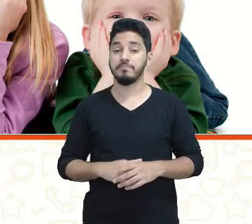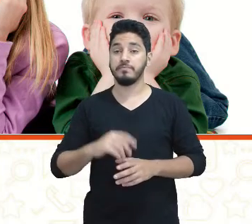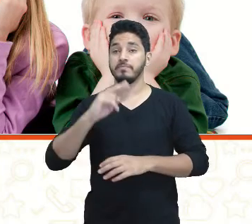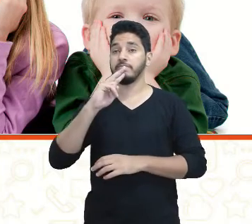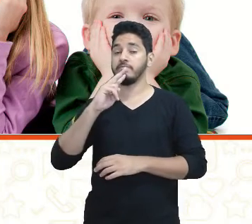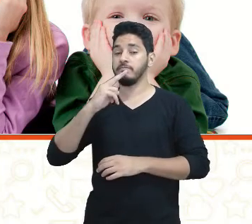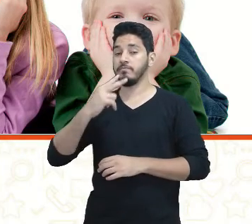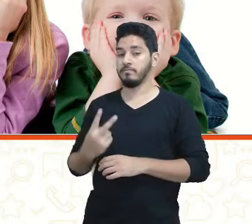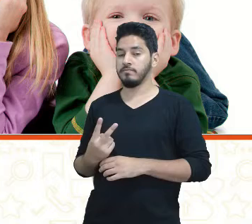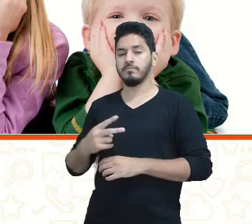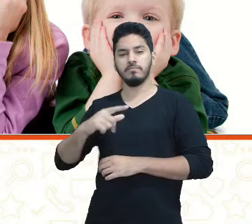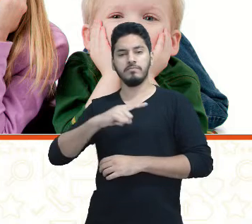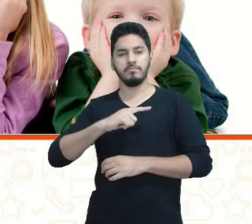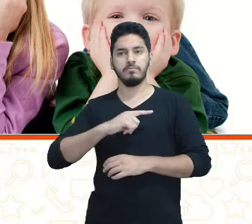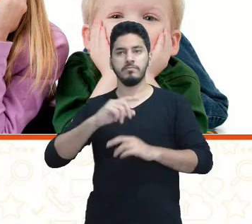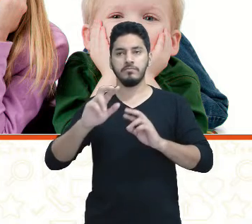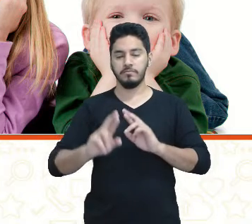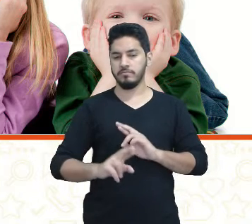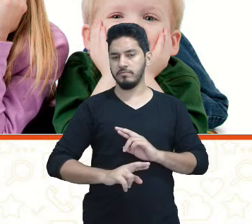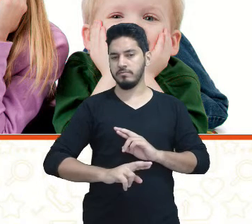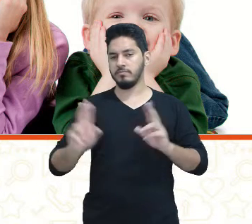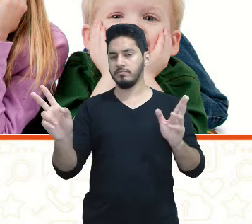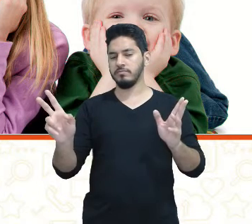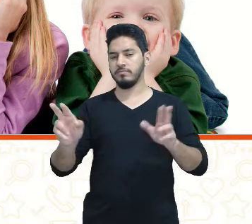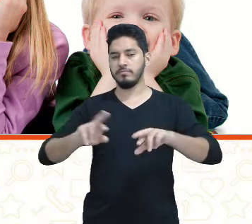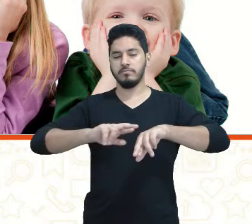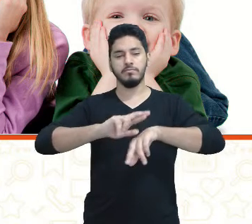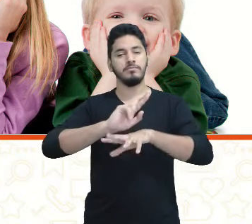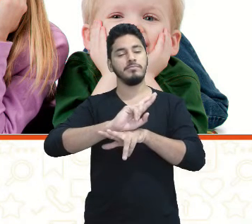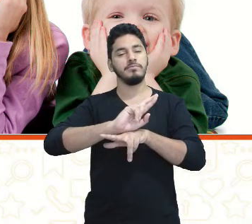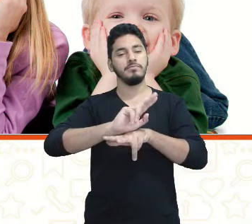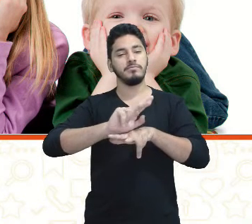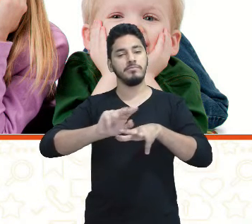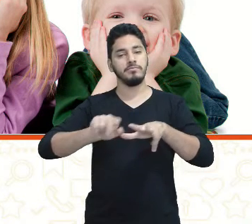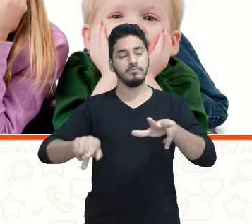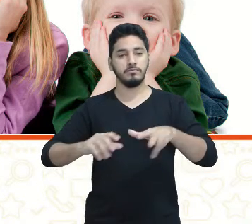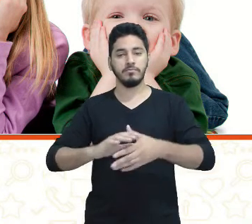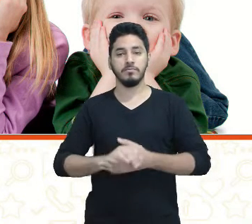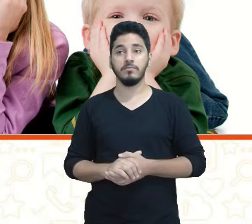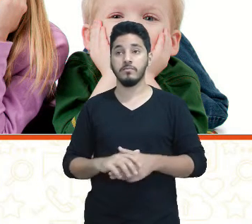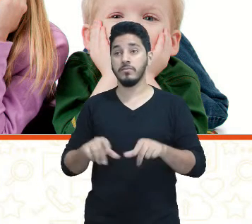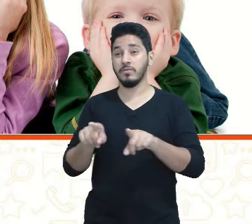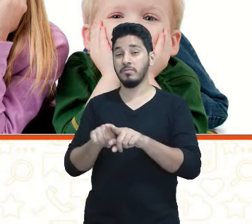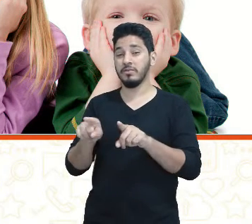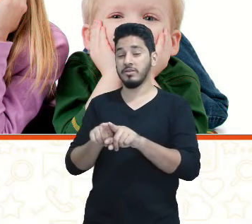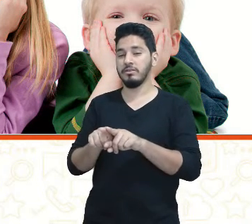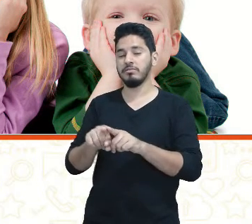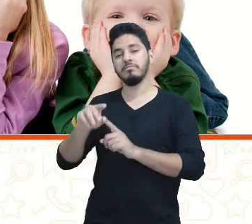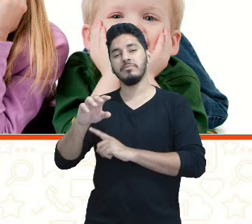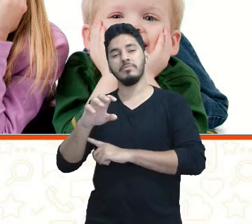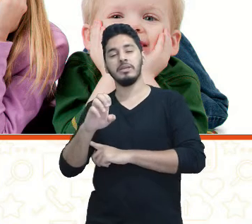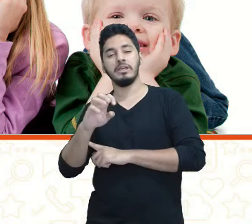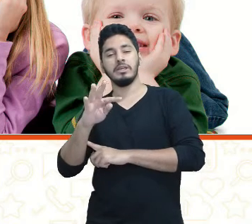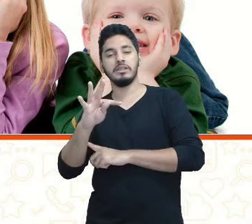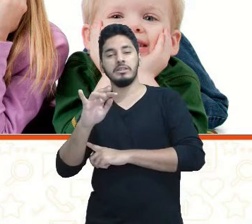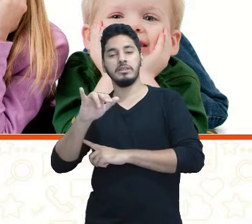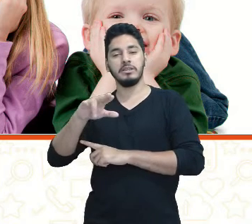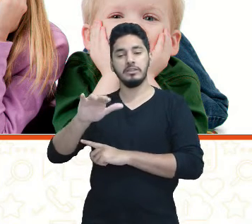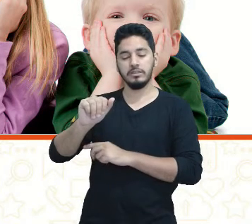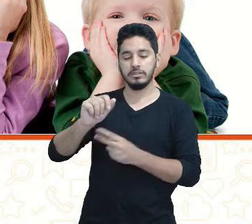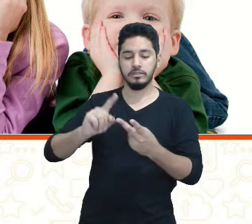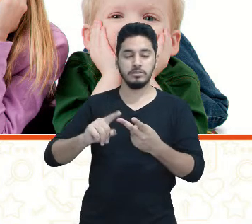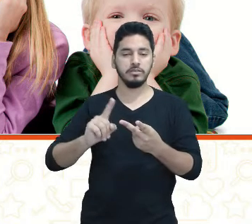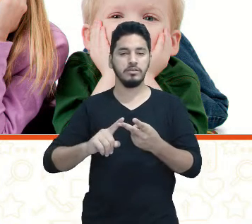Reconhecer que há diferentes gêneros, etnias e classes sociais. Então, na escola,